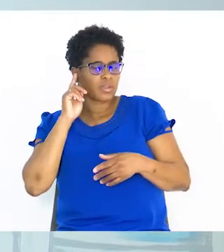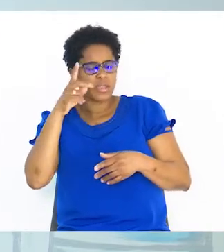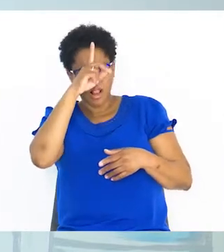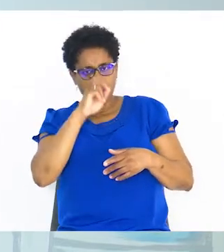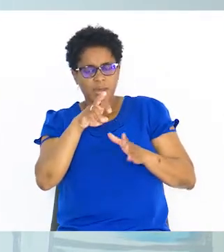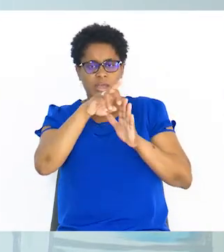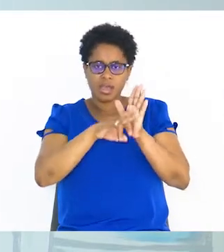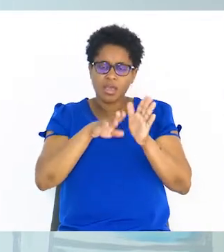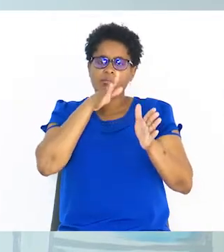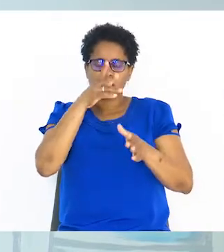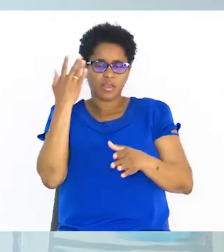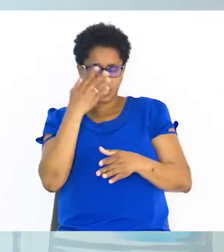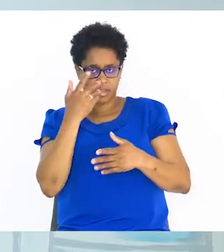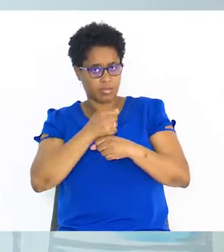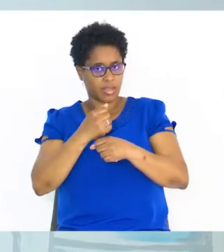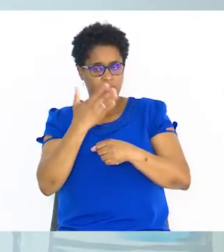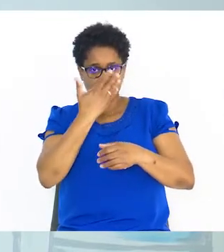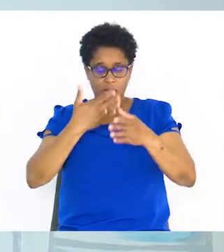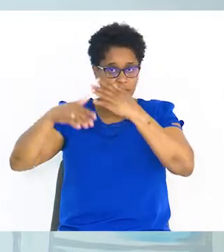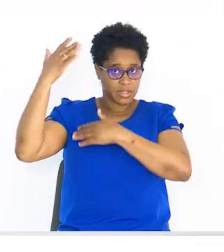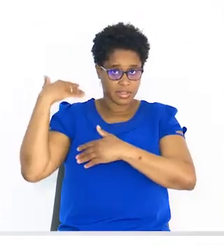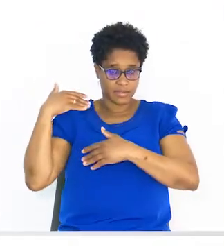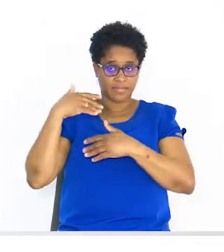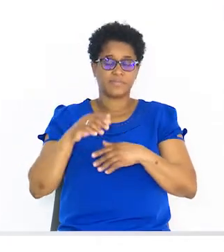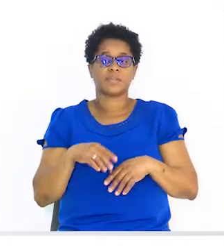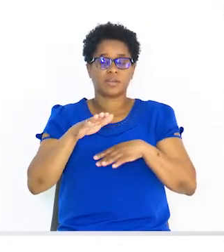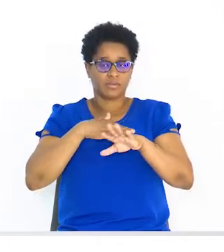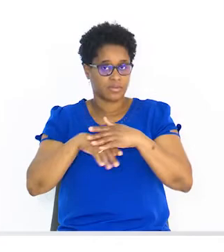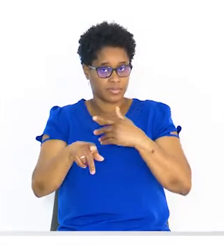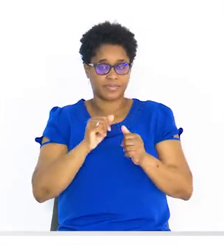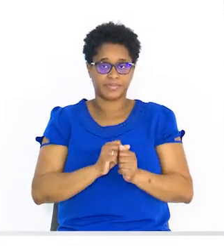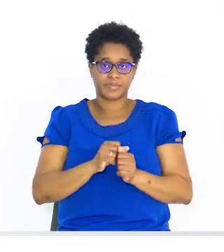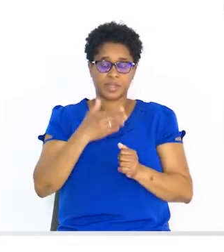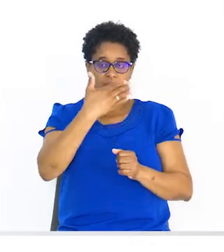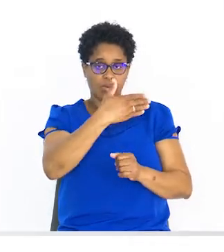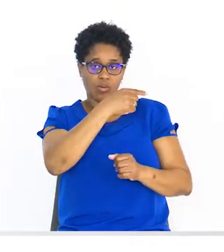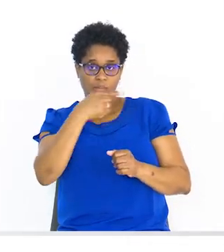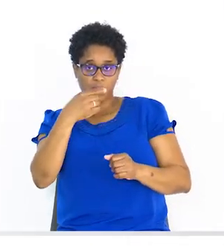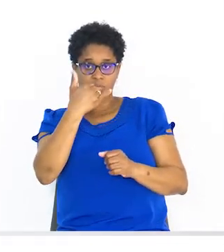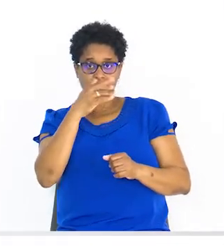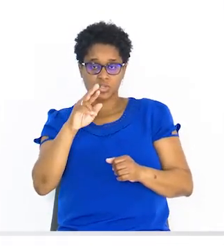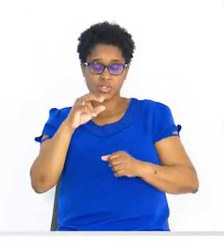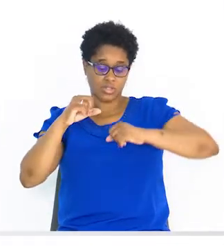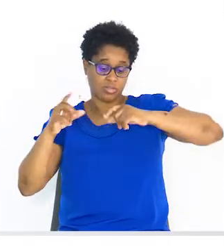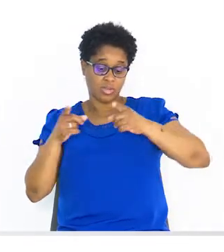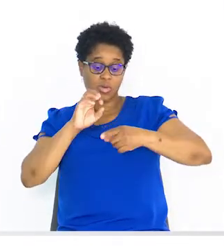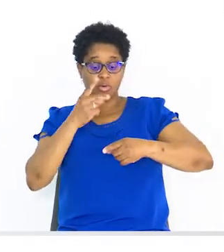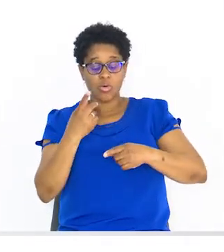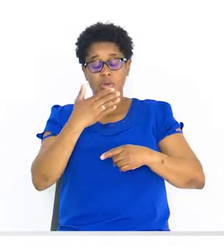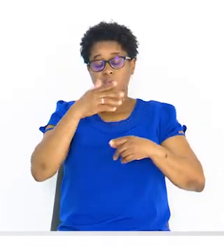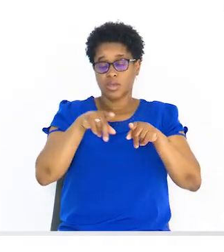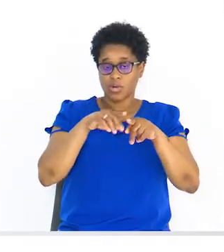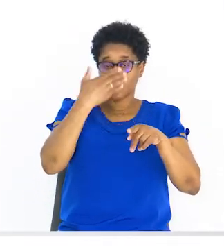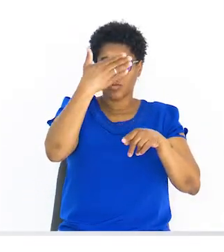as regras práticas que vimos na aula anterior. Resolução. O menos 2x menor ou igual que 1 sobre